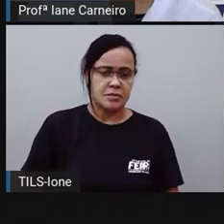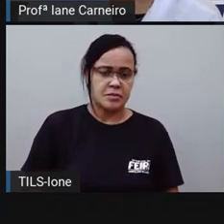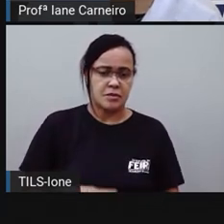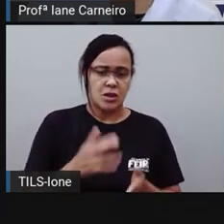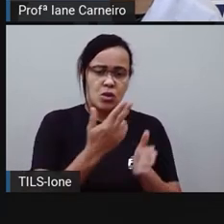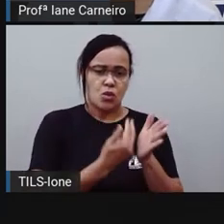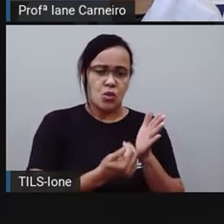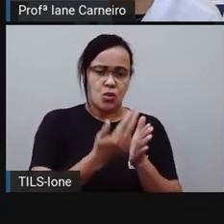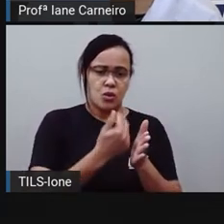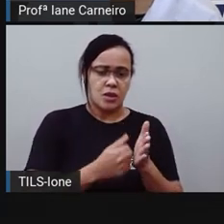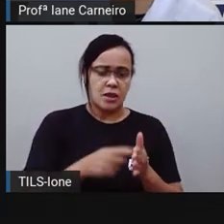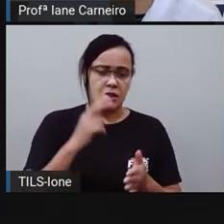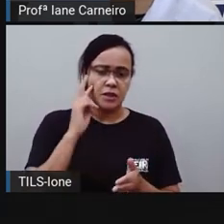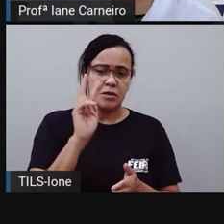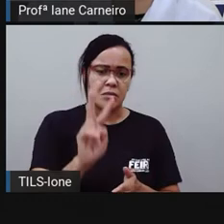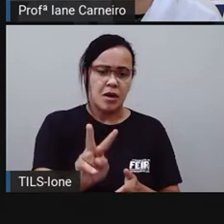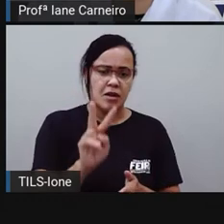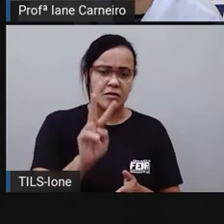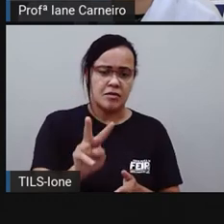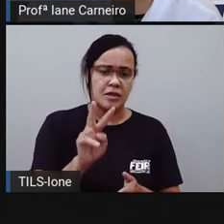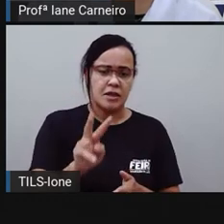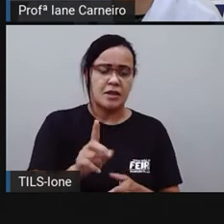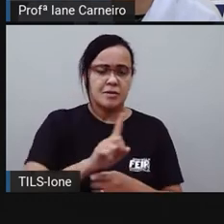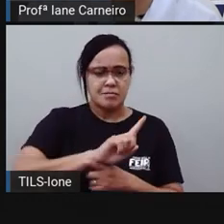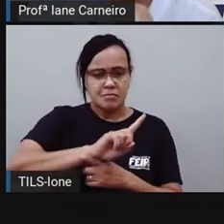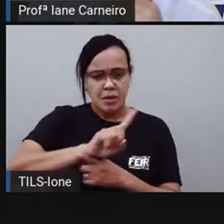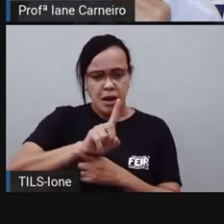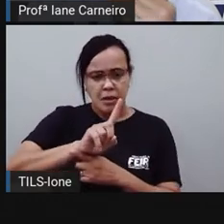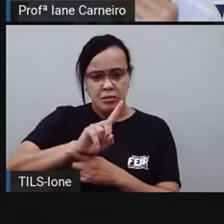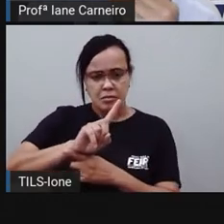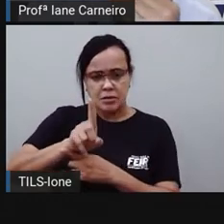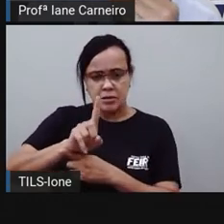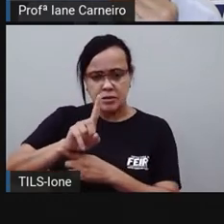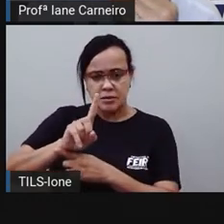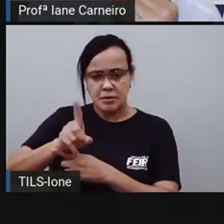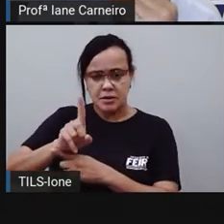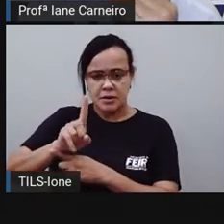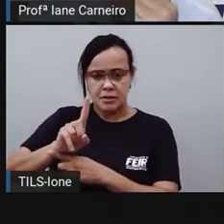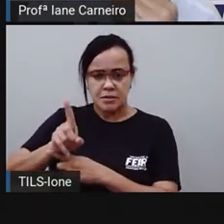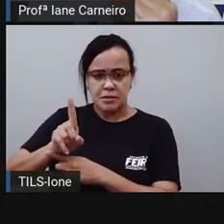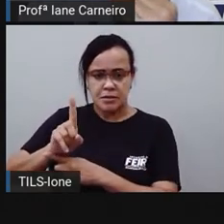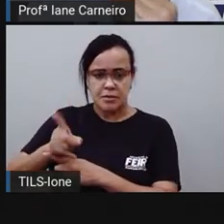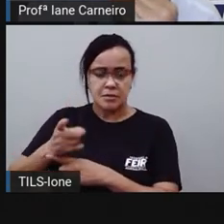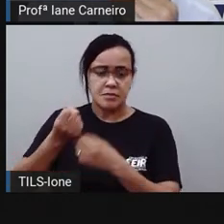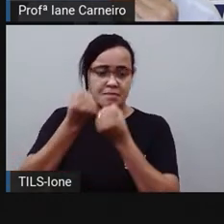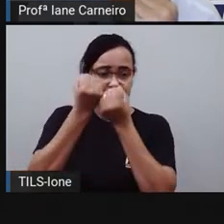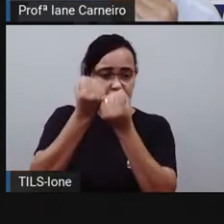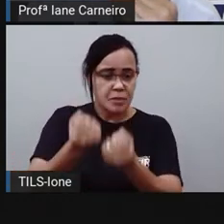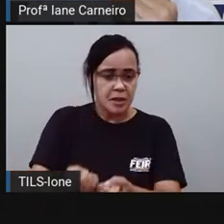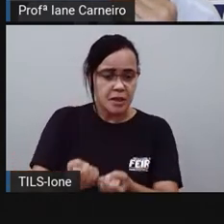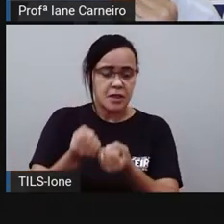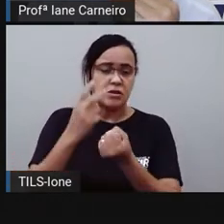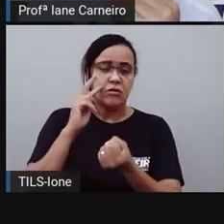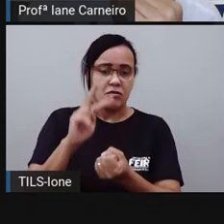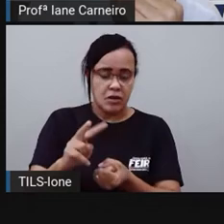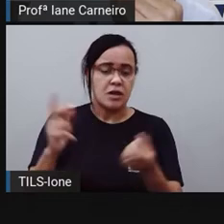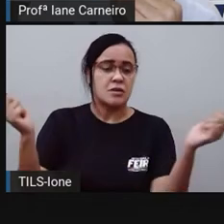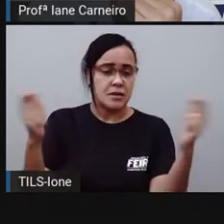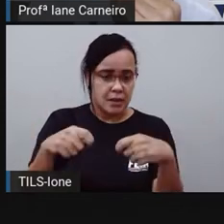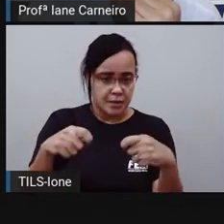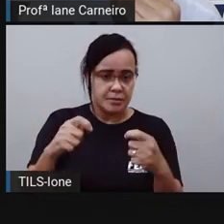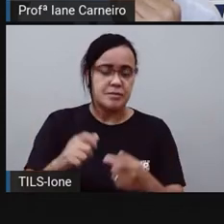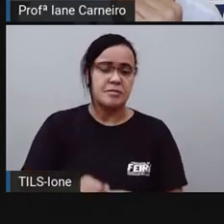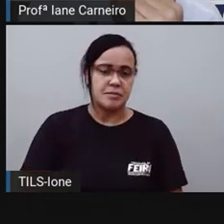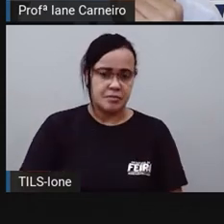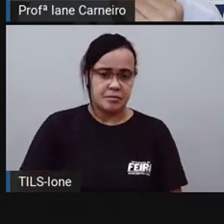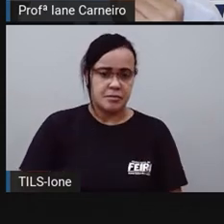cá. E aí, tem aqui, ó, um medidor, né? E aí, essa parte daqui da balança, né? Para medir